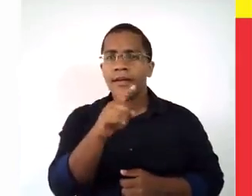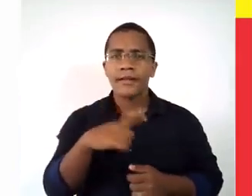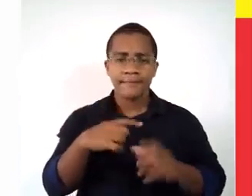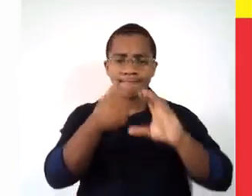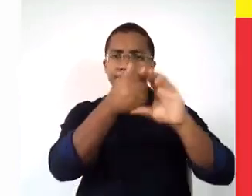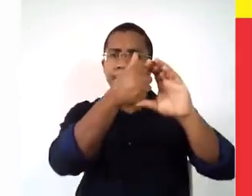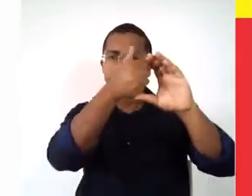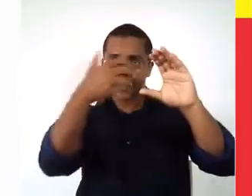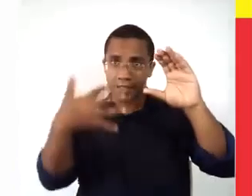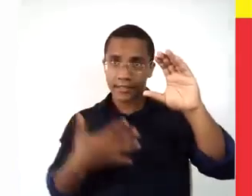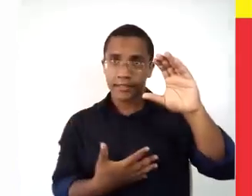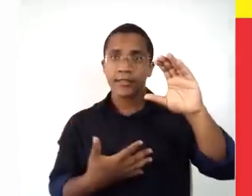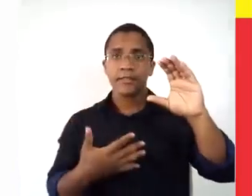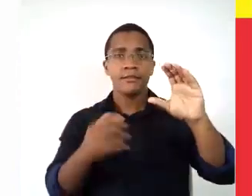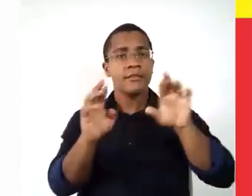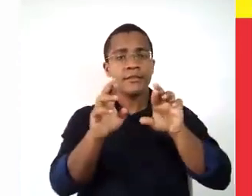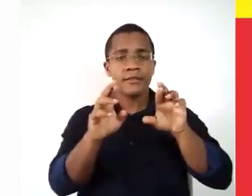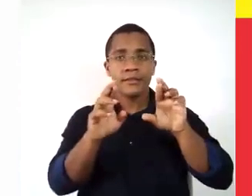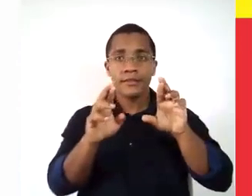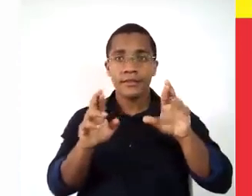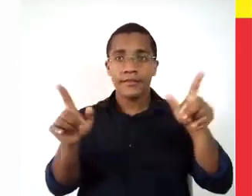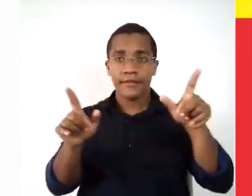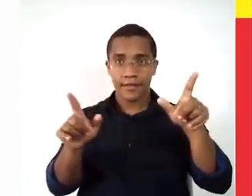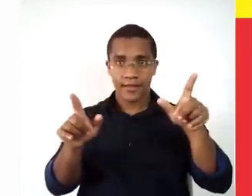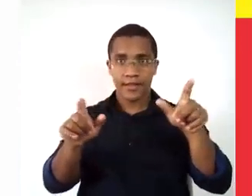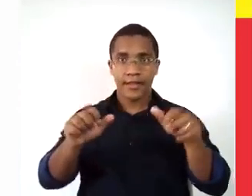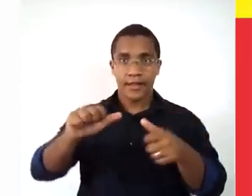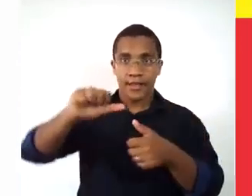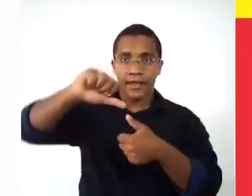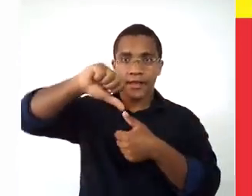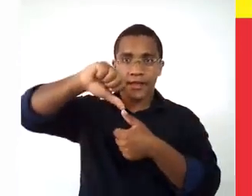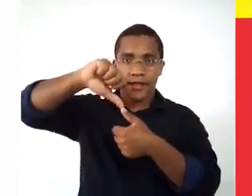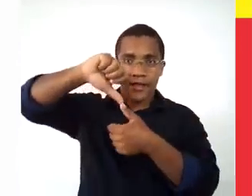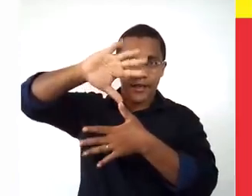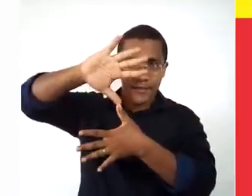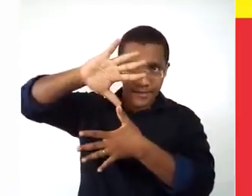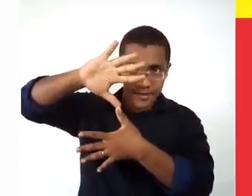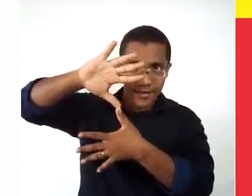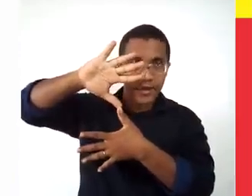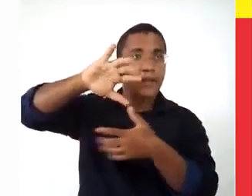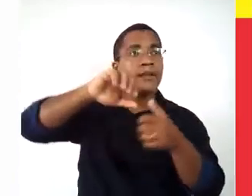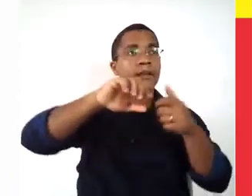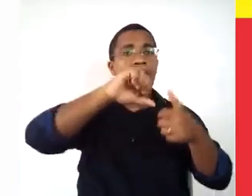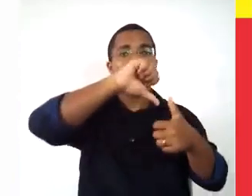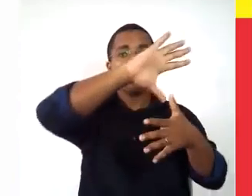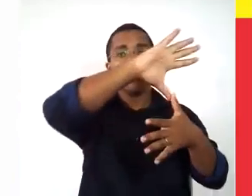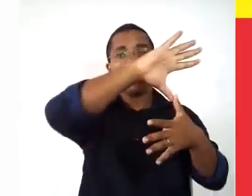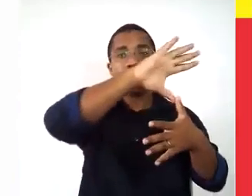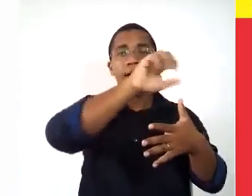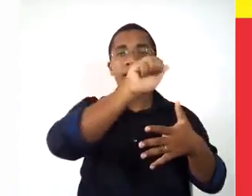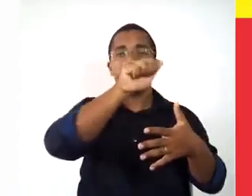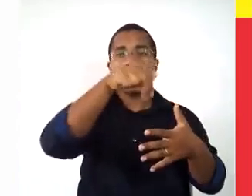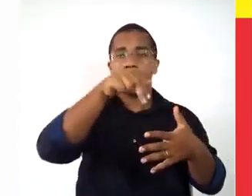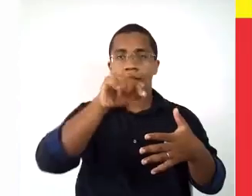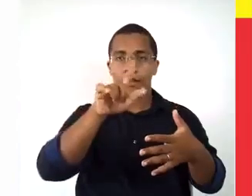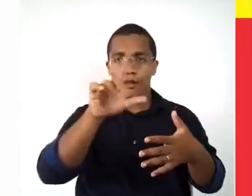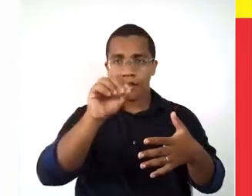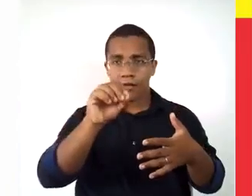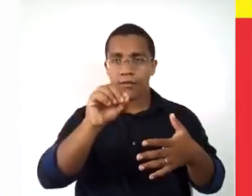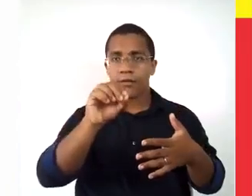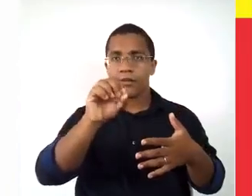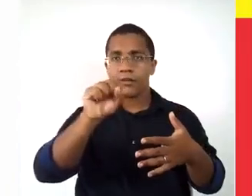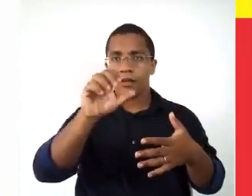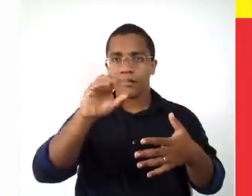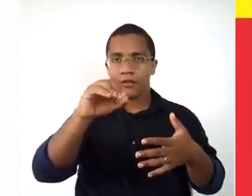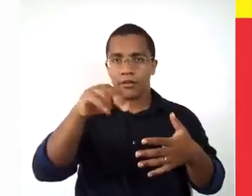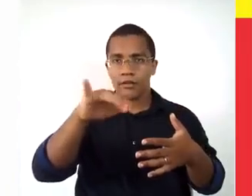características que diferenciam a América Latina da América Anglo-saxônica, avaliem as preposições